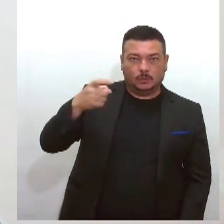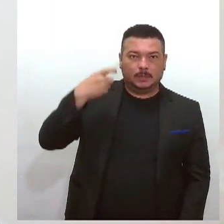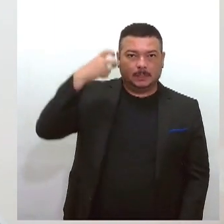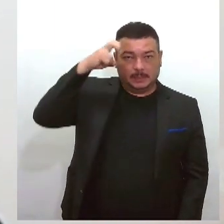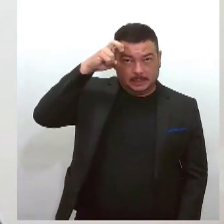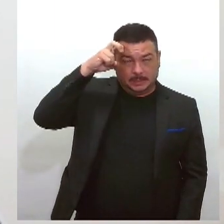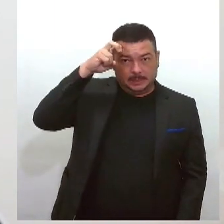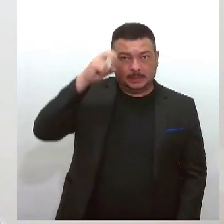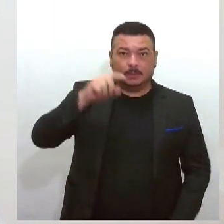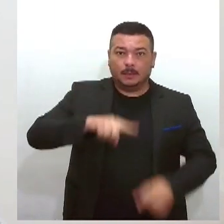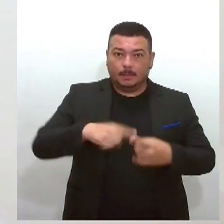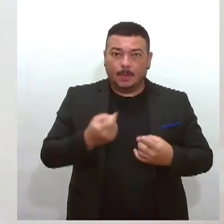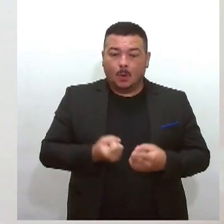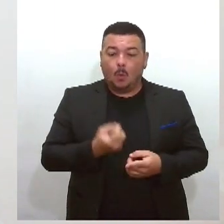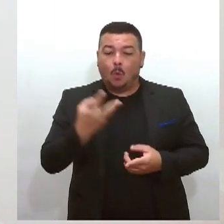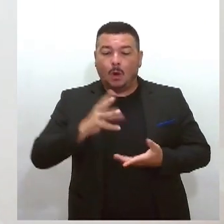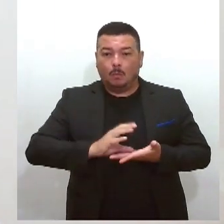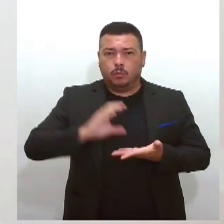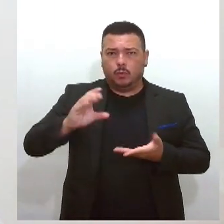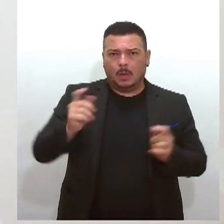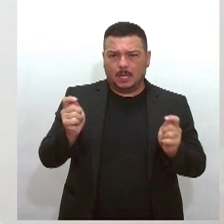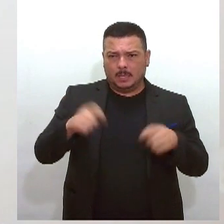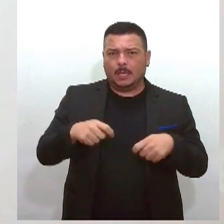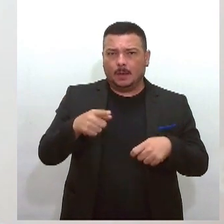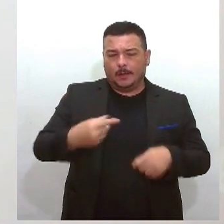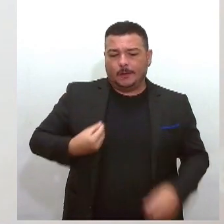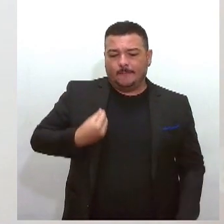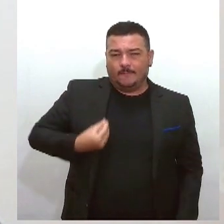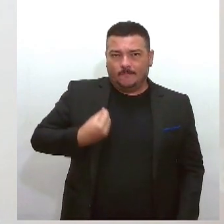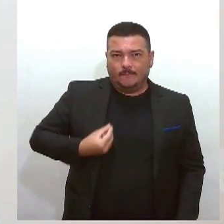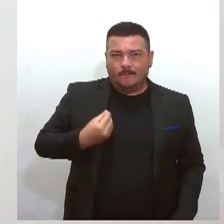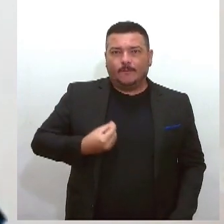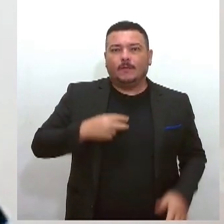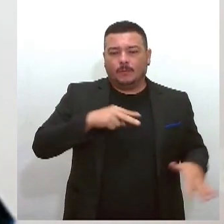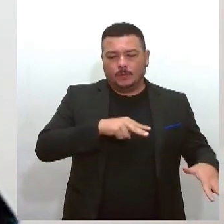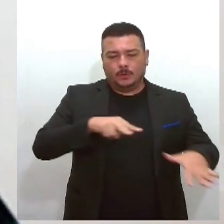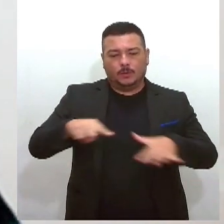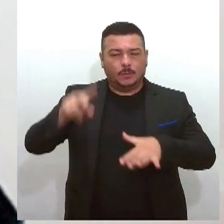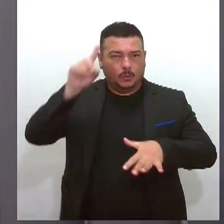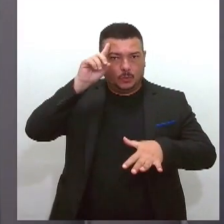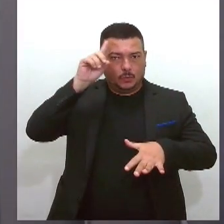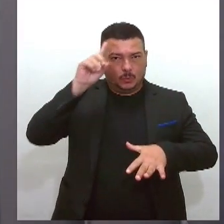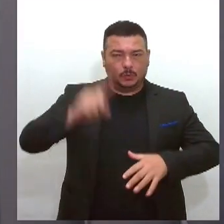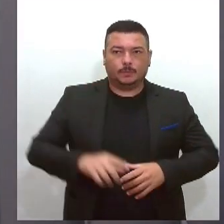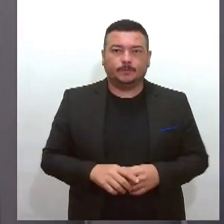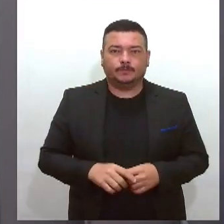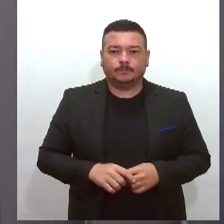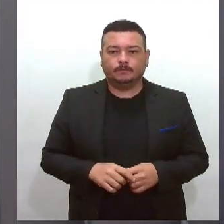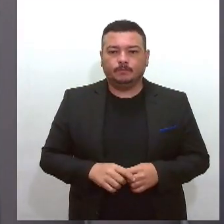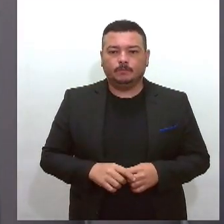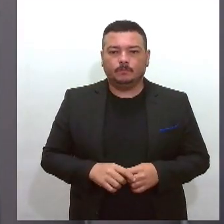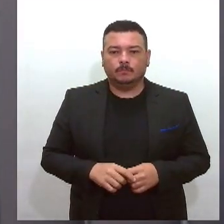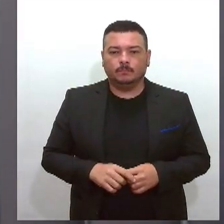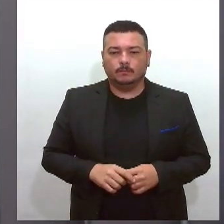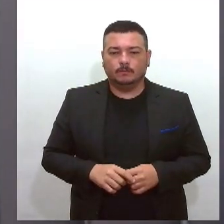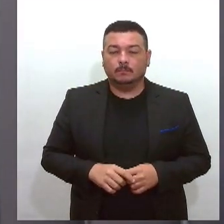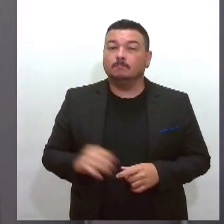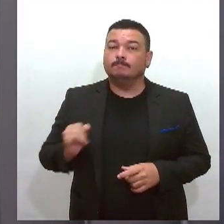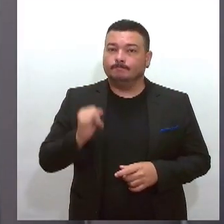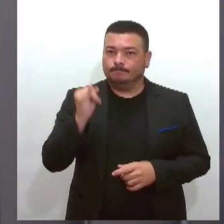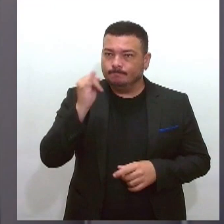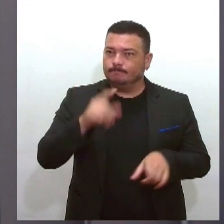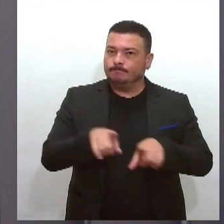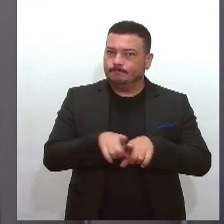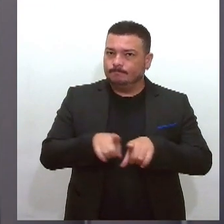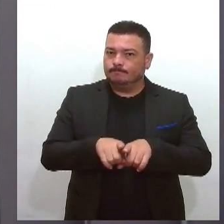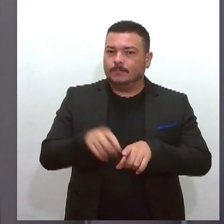leite é o suficiente para que eles tenham alimento todos os dias. Camila, é retomada muito importante, né? Acho que deixa vocês que